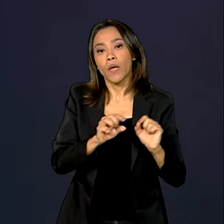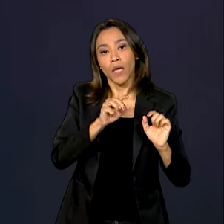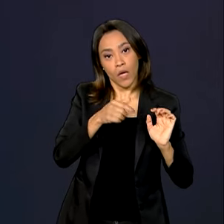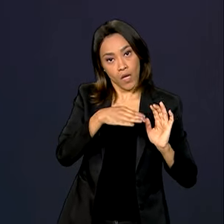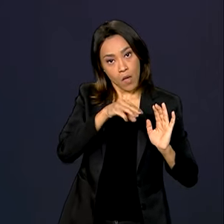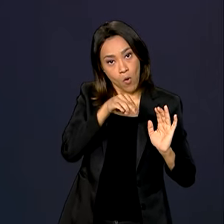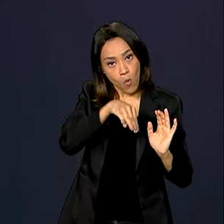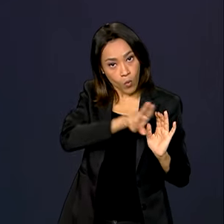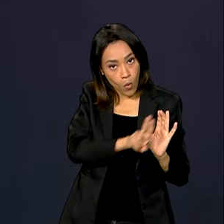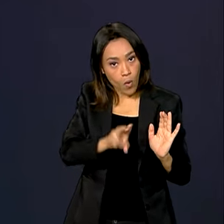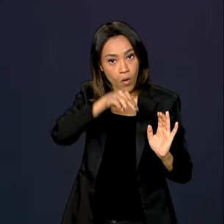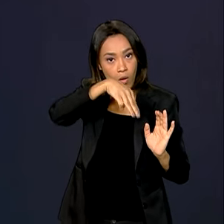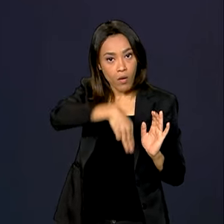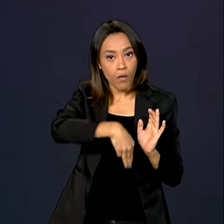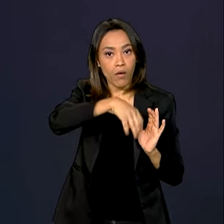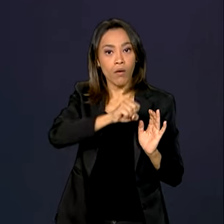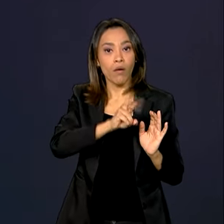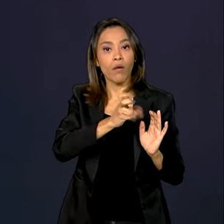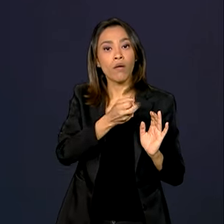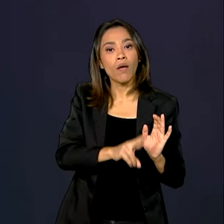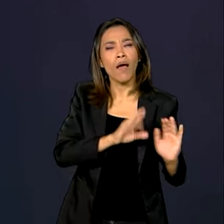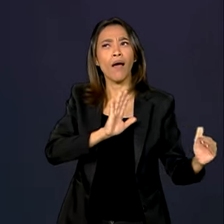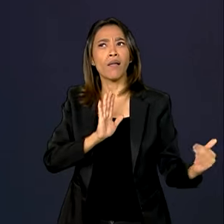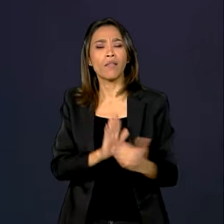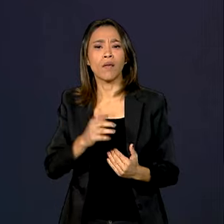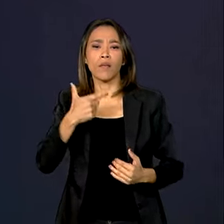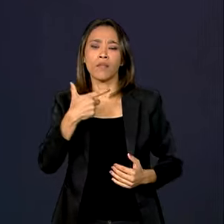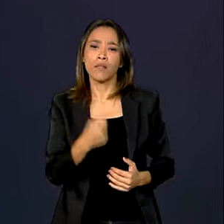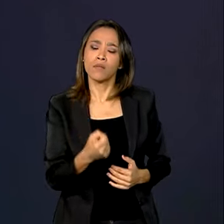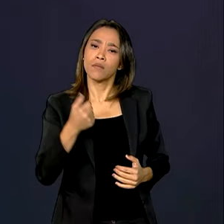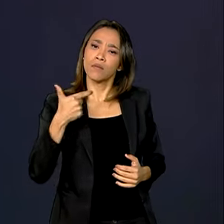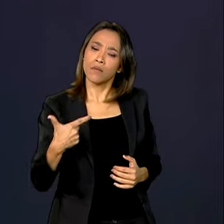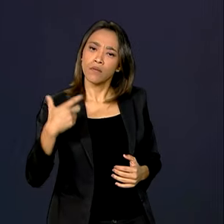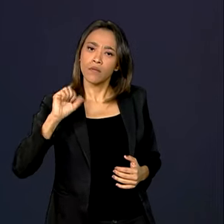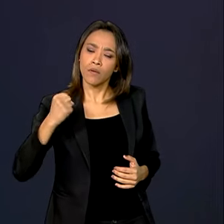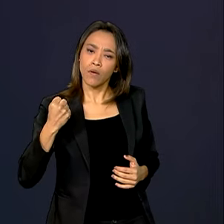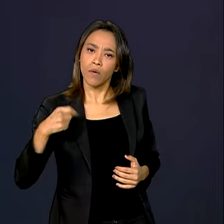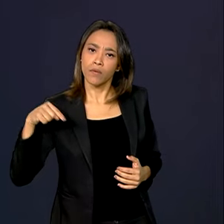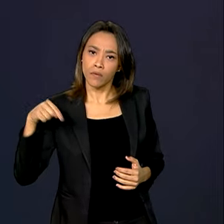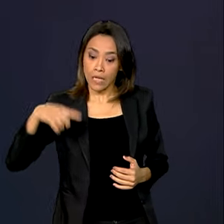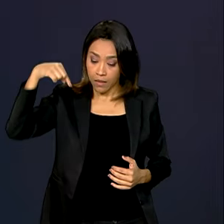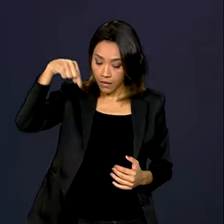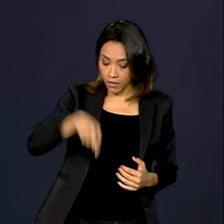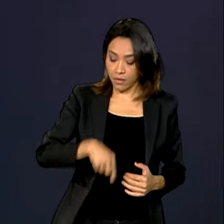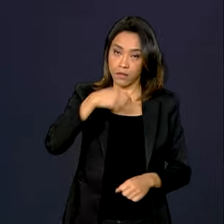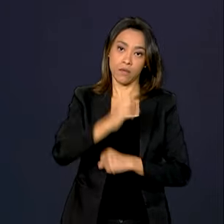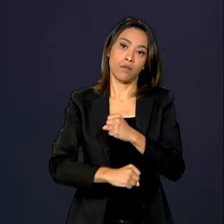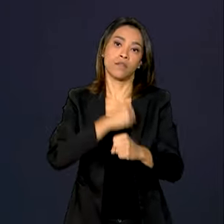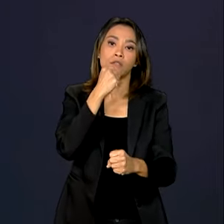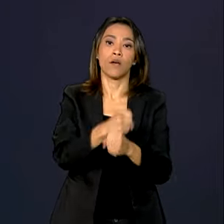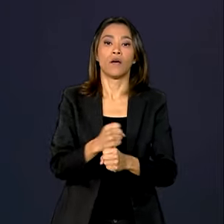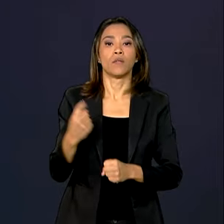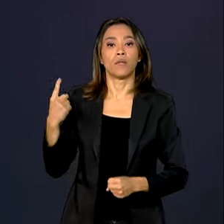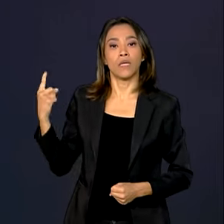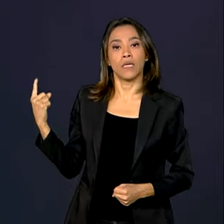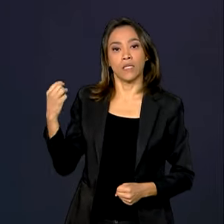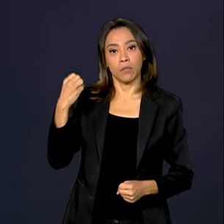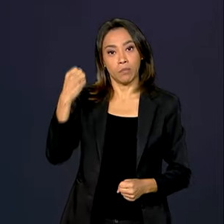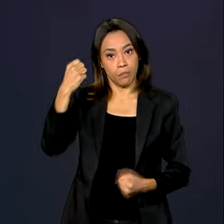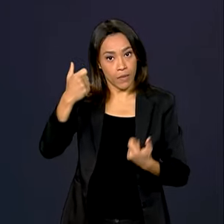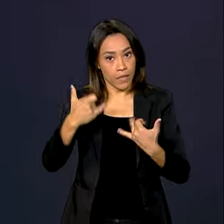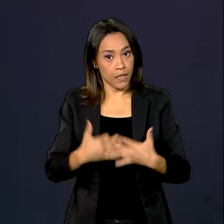vai até 2028. Neste ano, 3,5